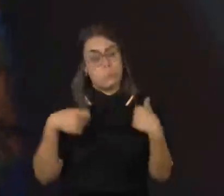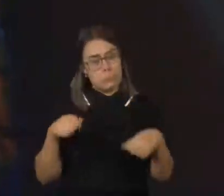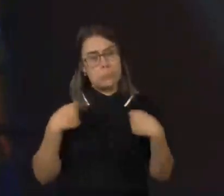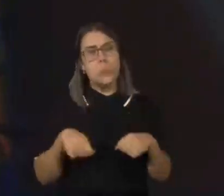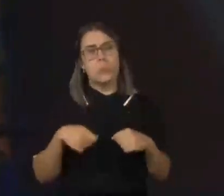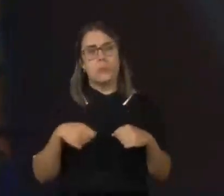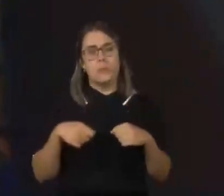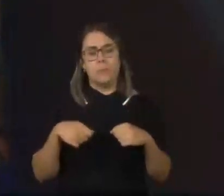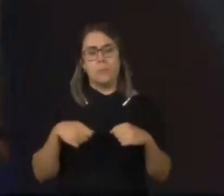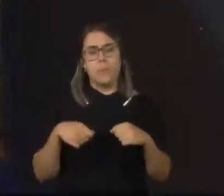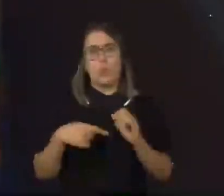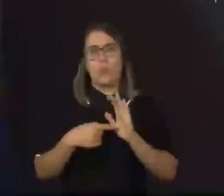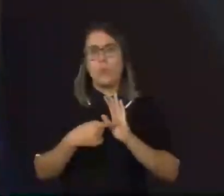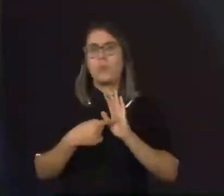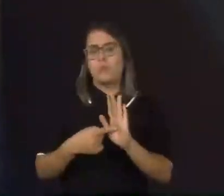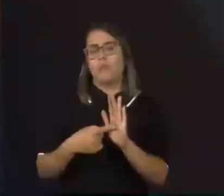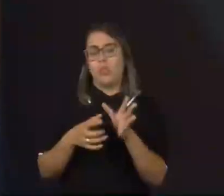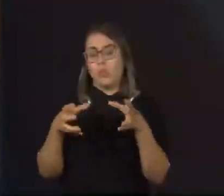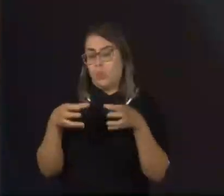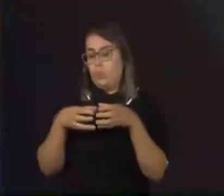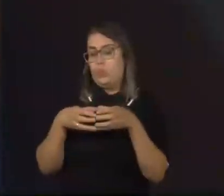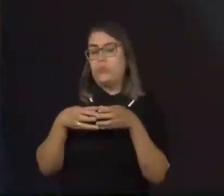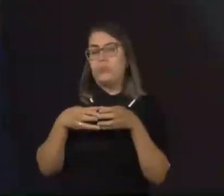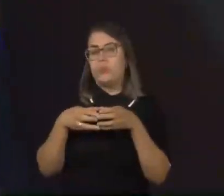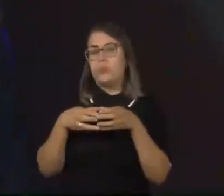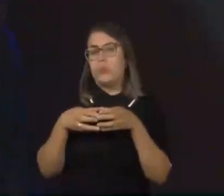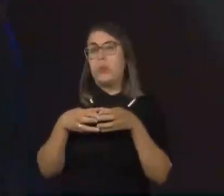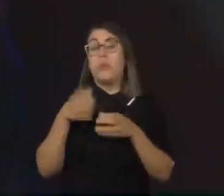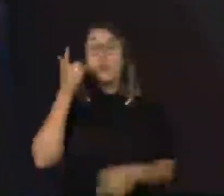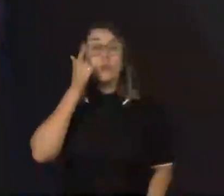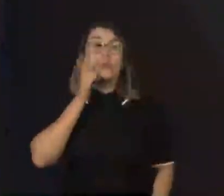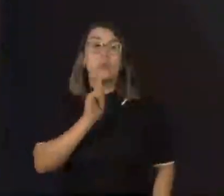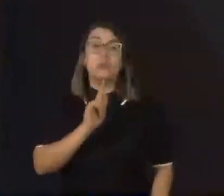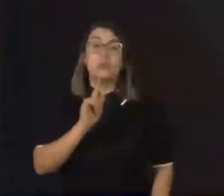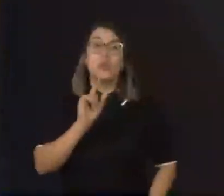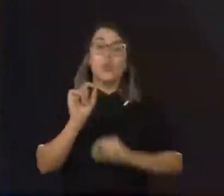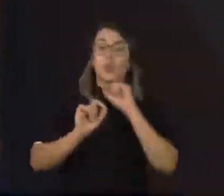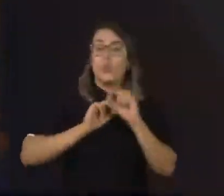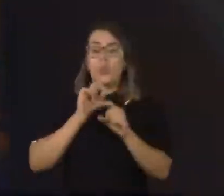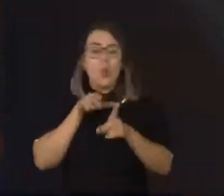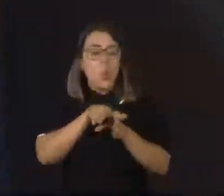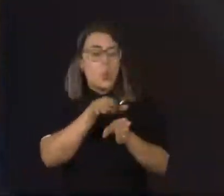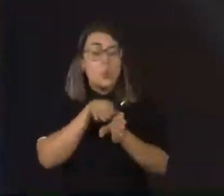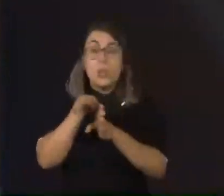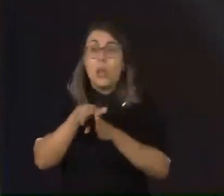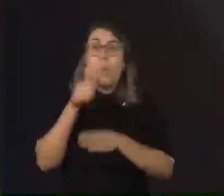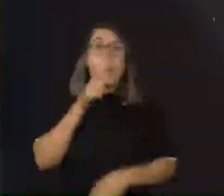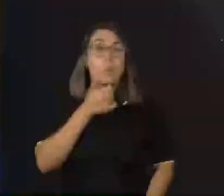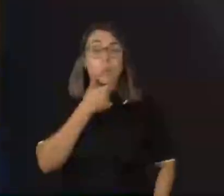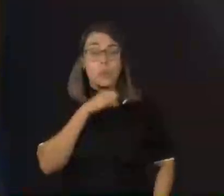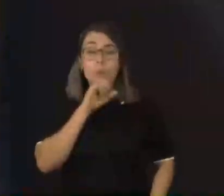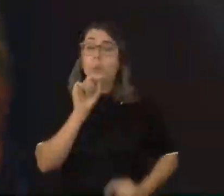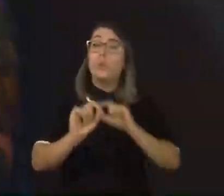esse assunto dentro do consultório, para que os pediatras consigam orientar os pais o quão